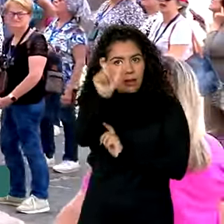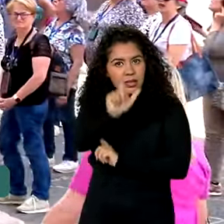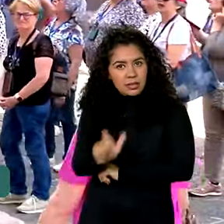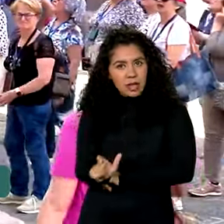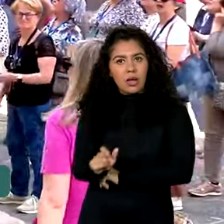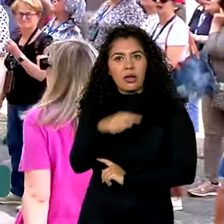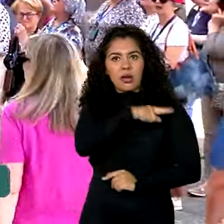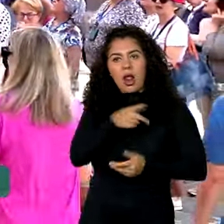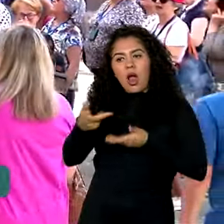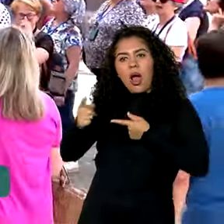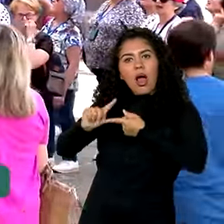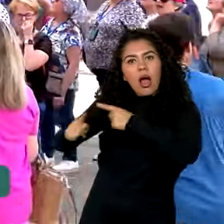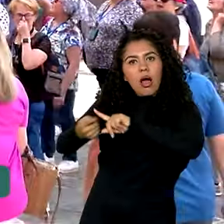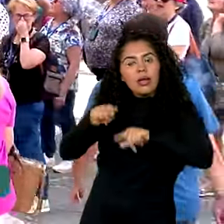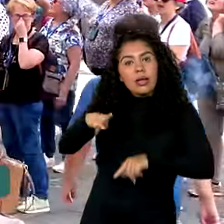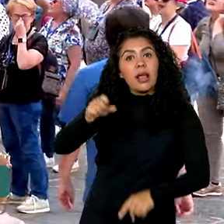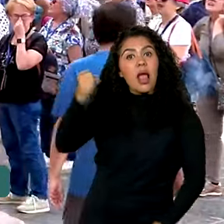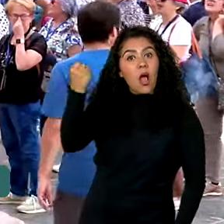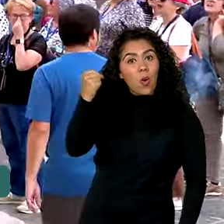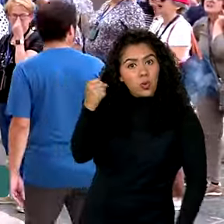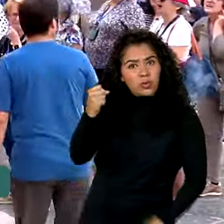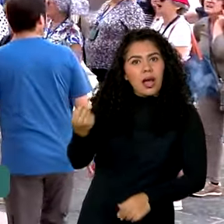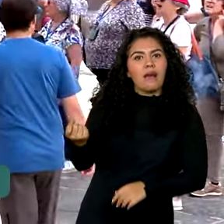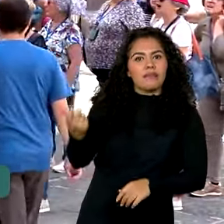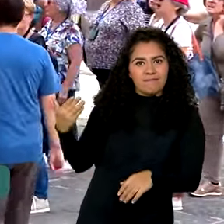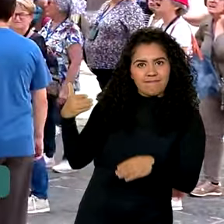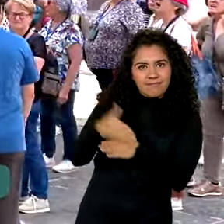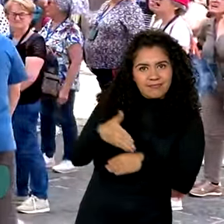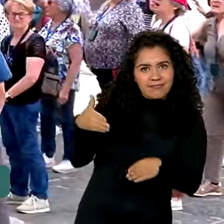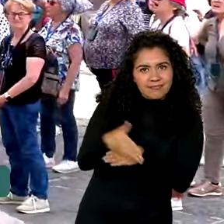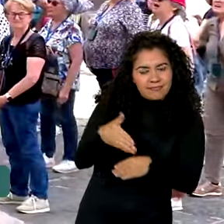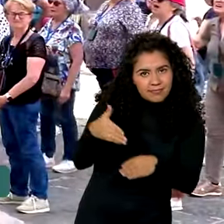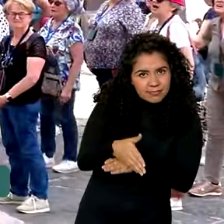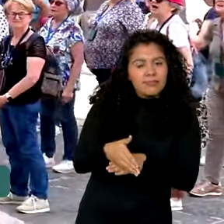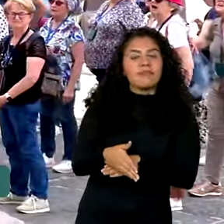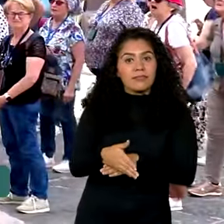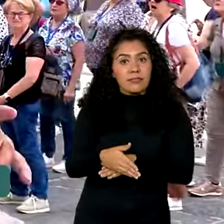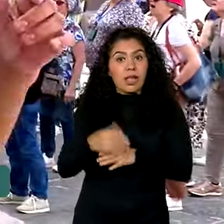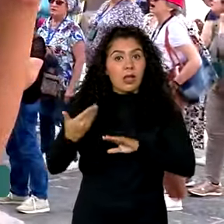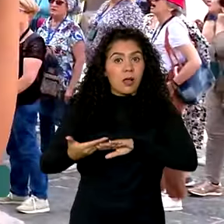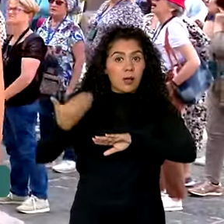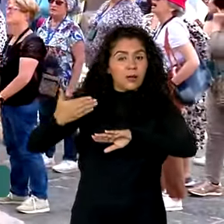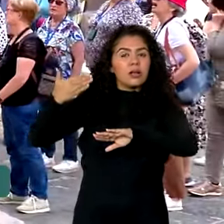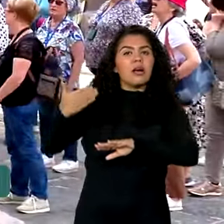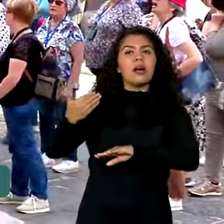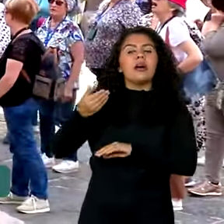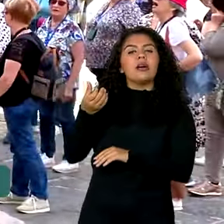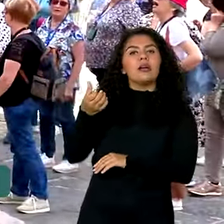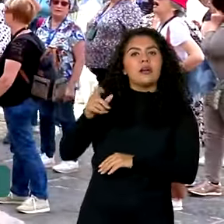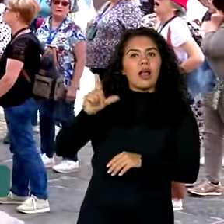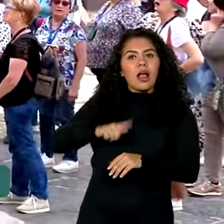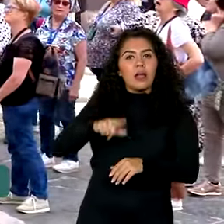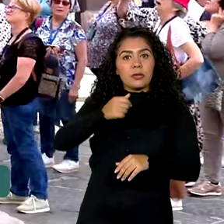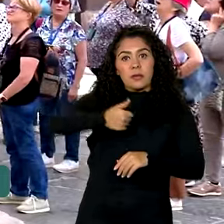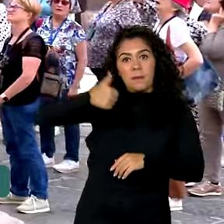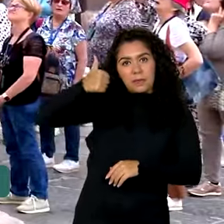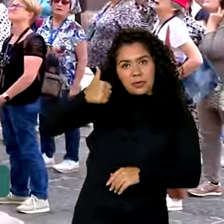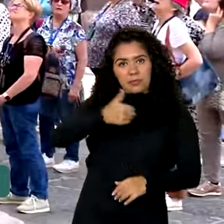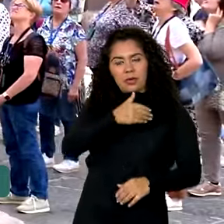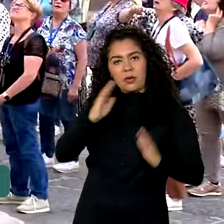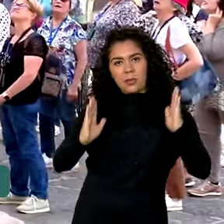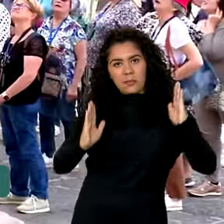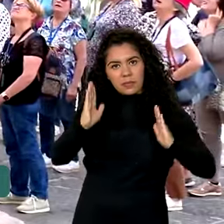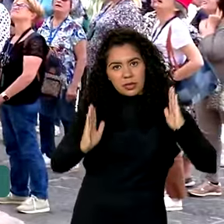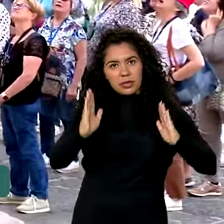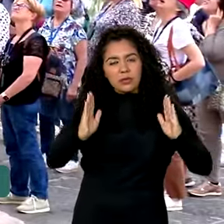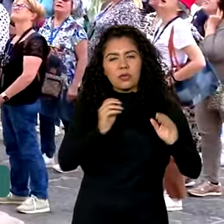Giorgia Meloni. E é a oitava vez dele no encontro. As seis primeiras ocorreram nos dois primeiros mandatos, entre